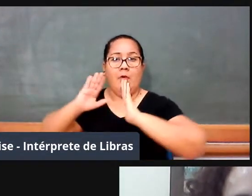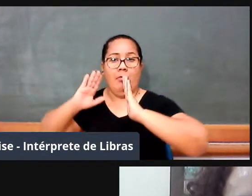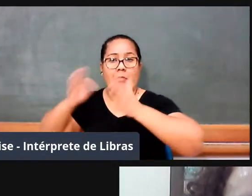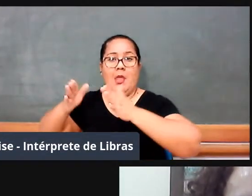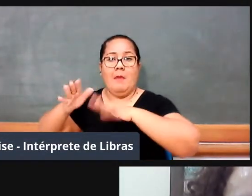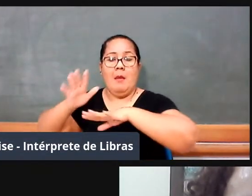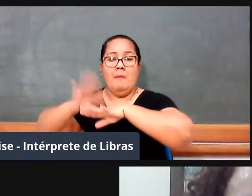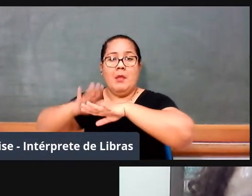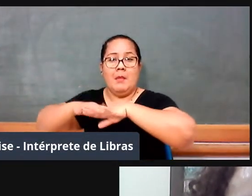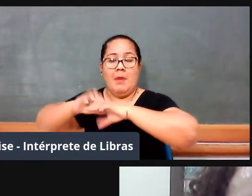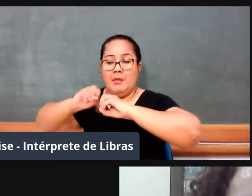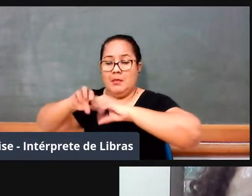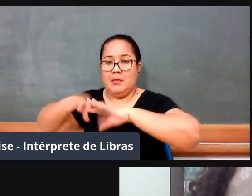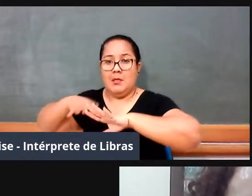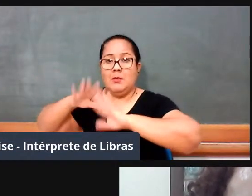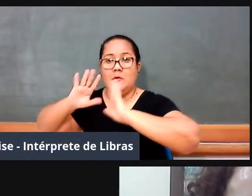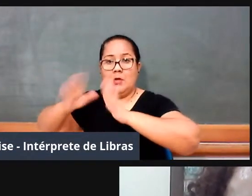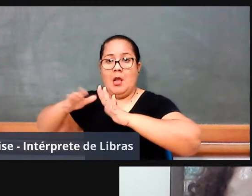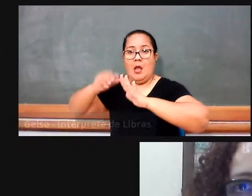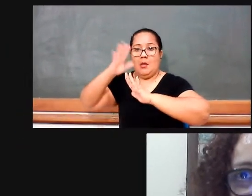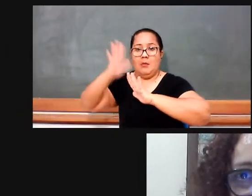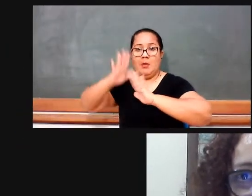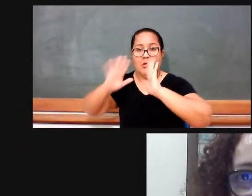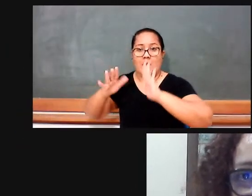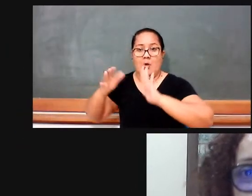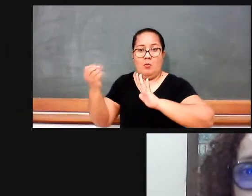a história do ensino da matemática no Brasil?